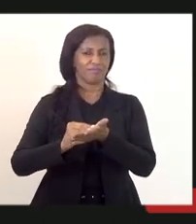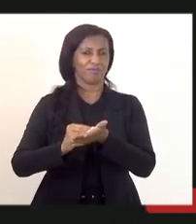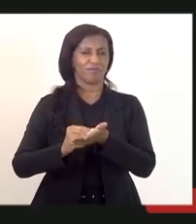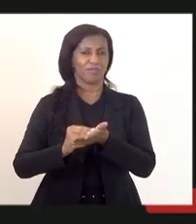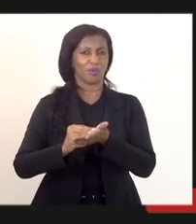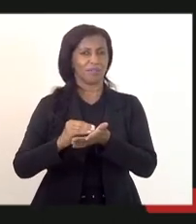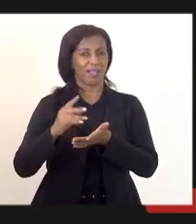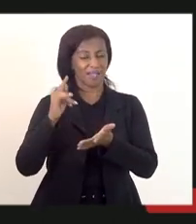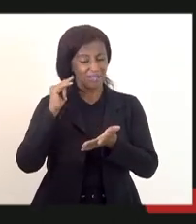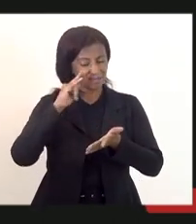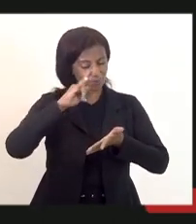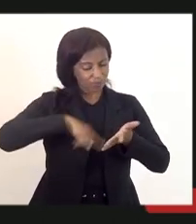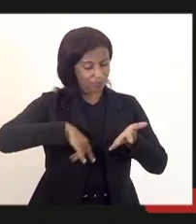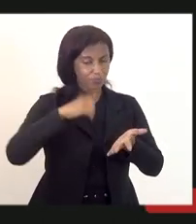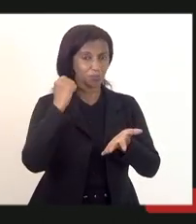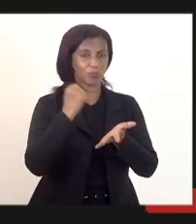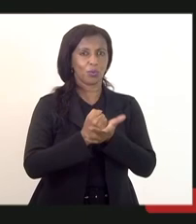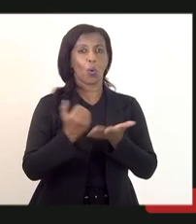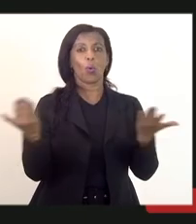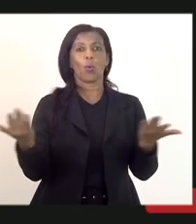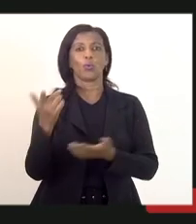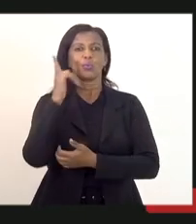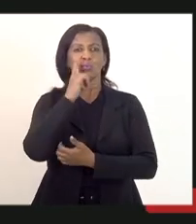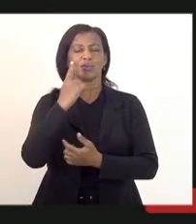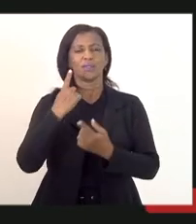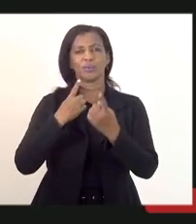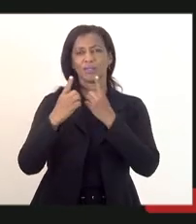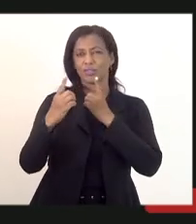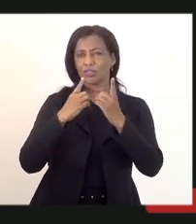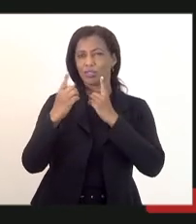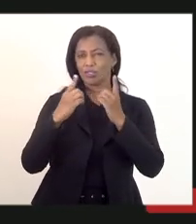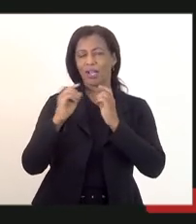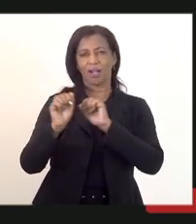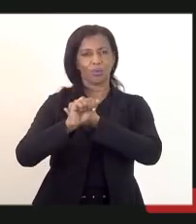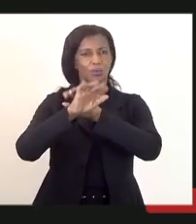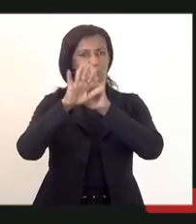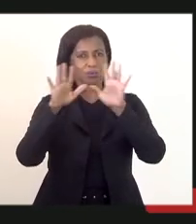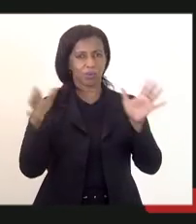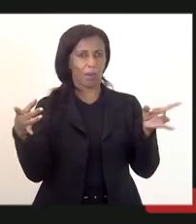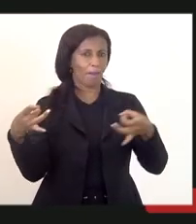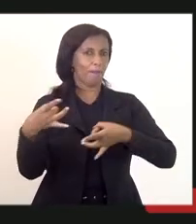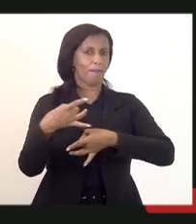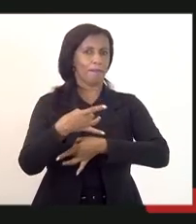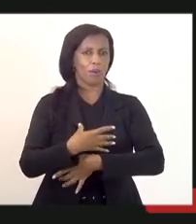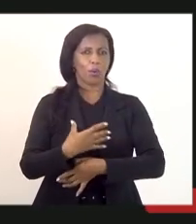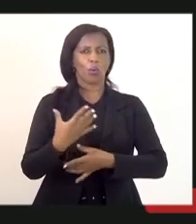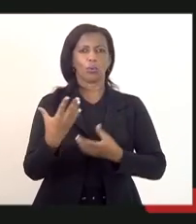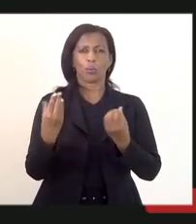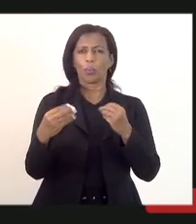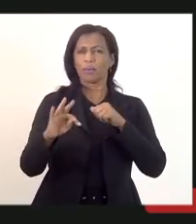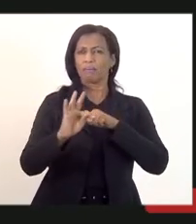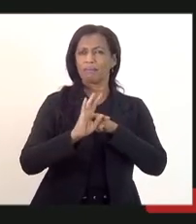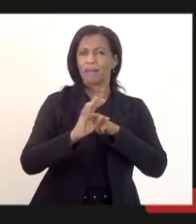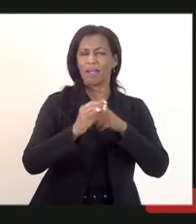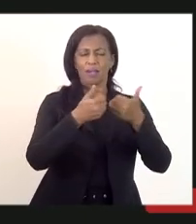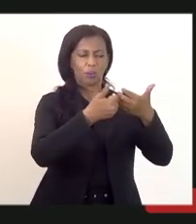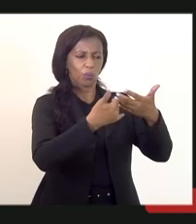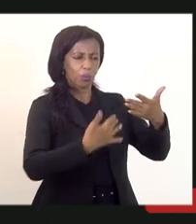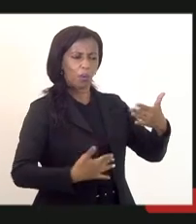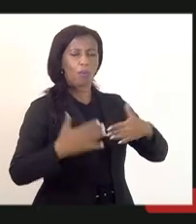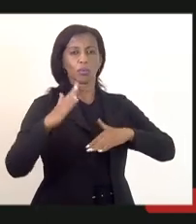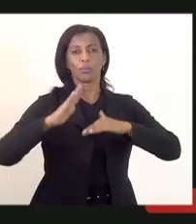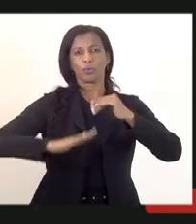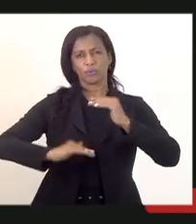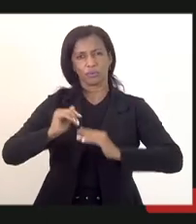nós conseguimos ter esse diálogo franco aberto com muita técnica porque o tema